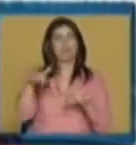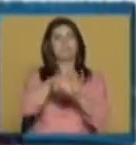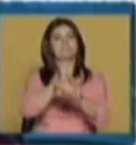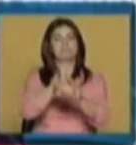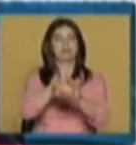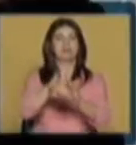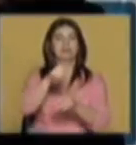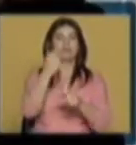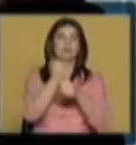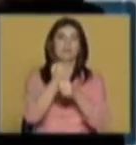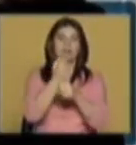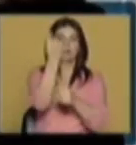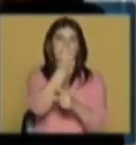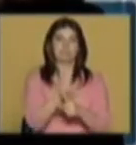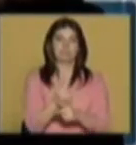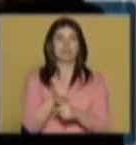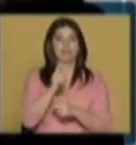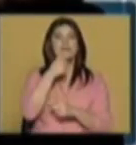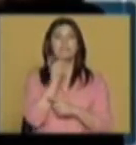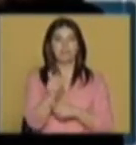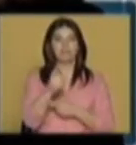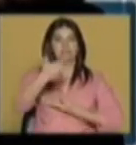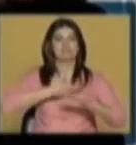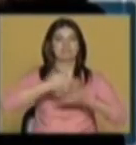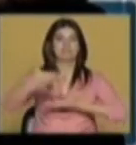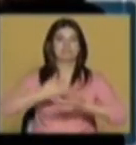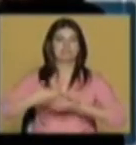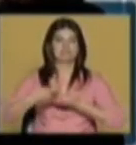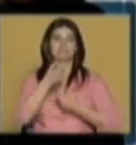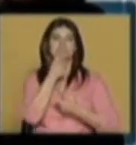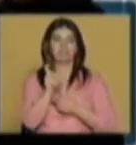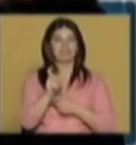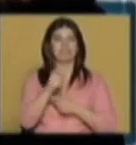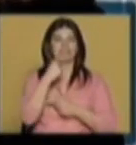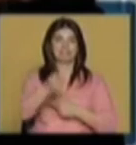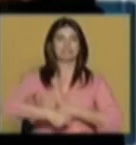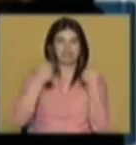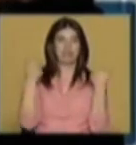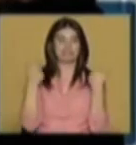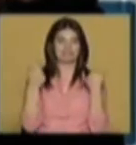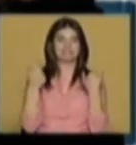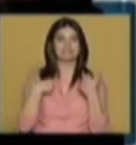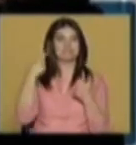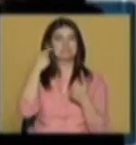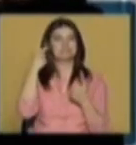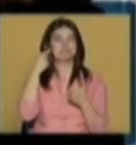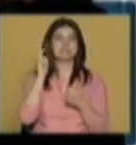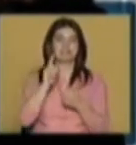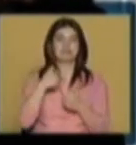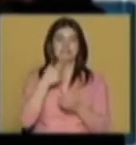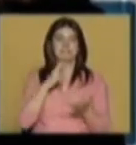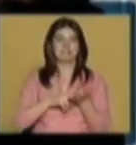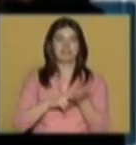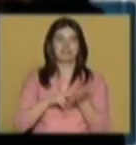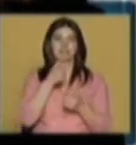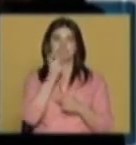obra artística? Claramente, palavra interatividade é a palavra com que nos têm insistentemente falado desse paradigma, que de facto